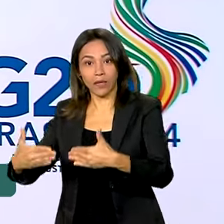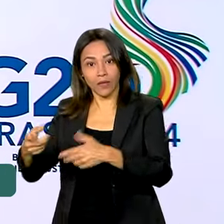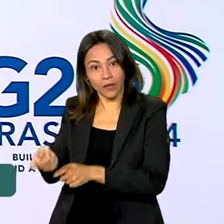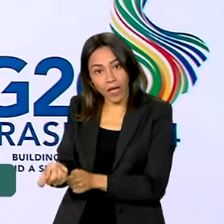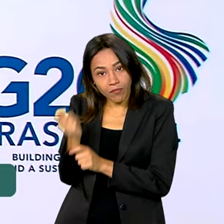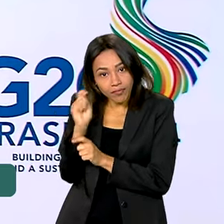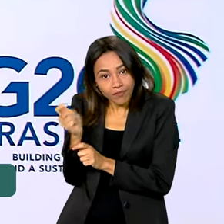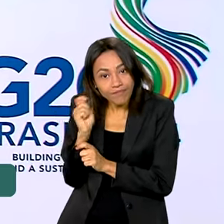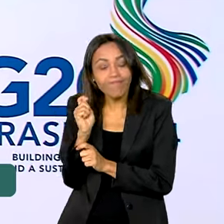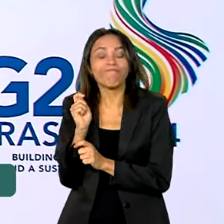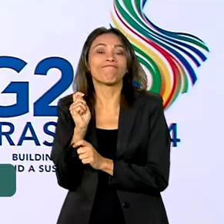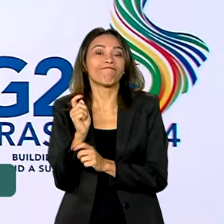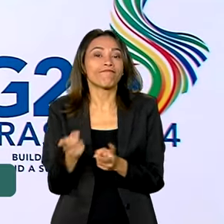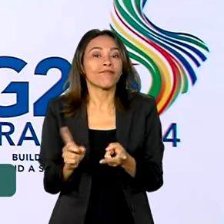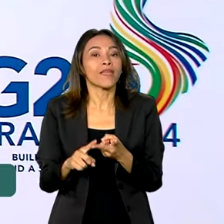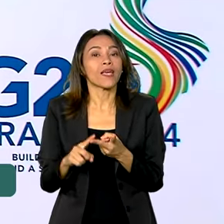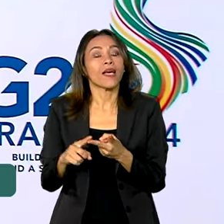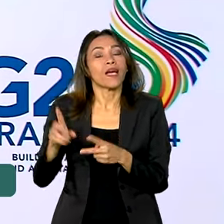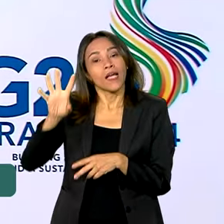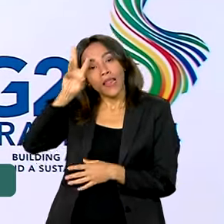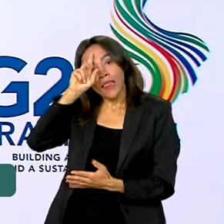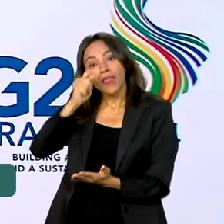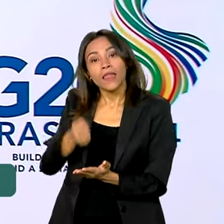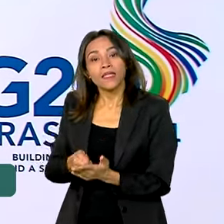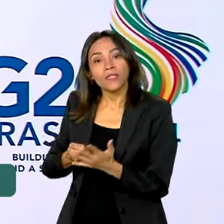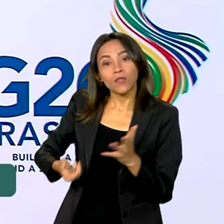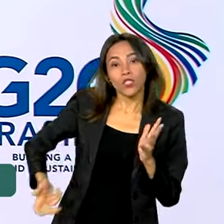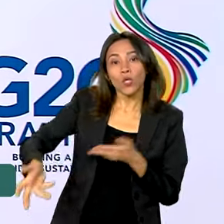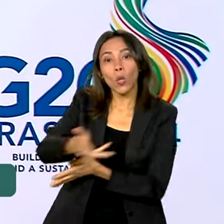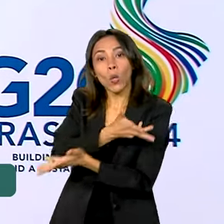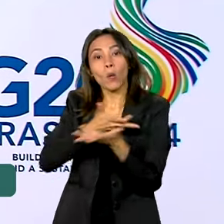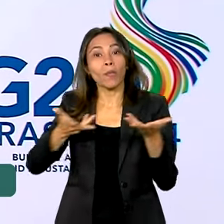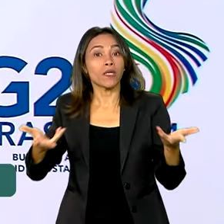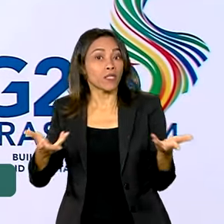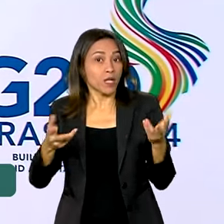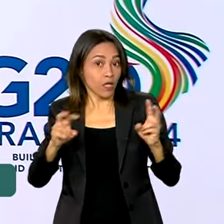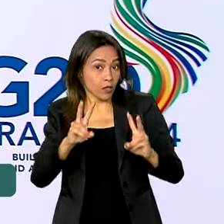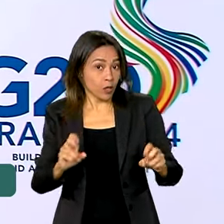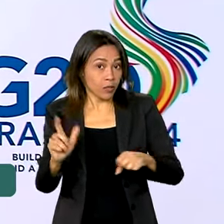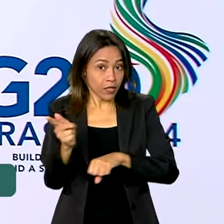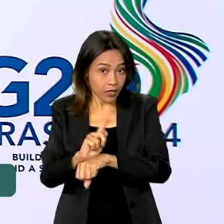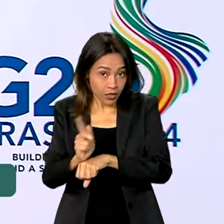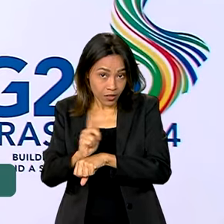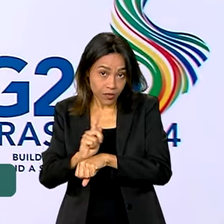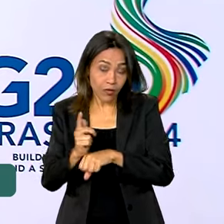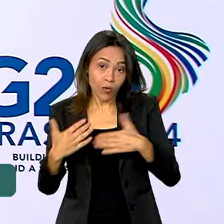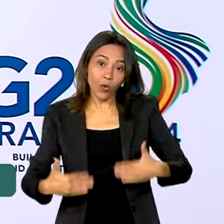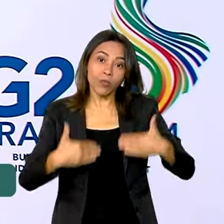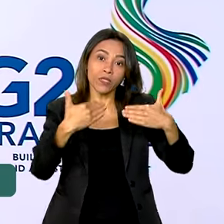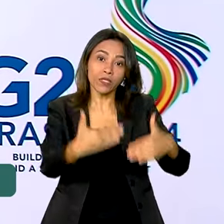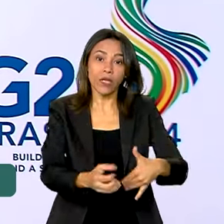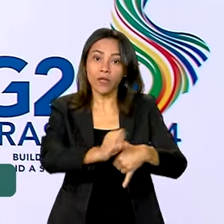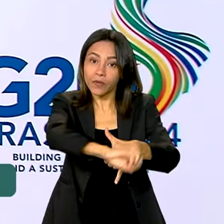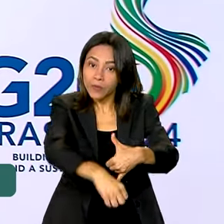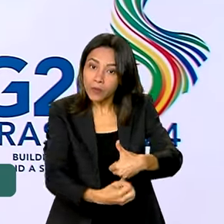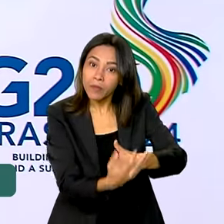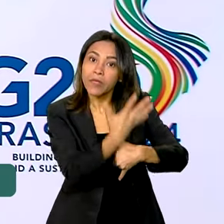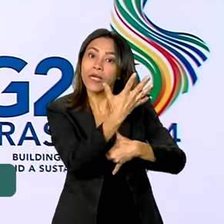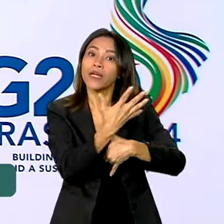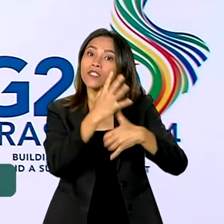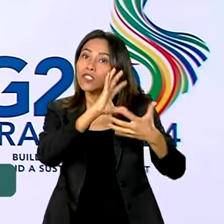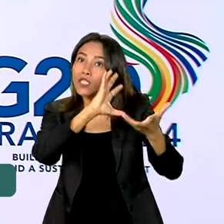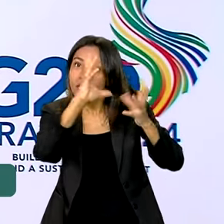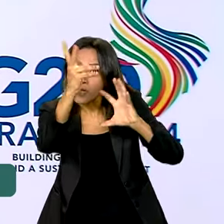a decisão de compartilhar a gestão dos recursos pesqueiros com o Ministério do Meio Ambiente e do Clima,